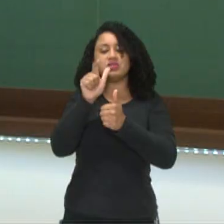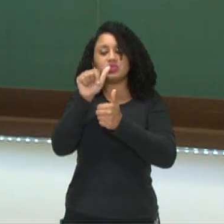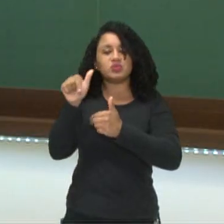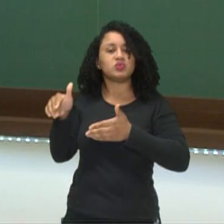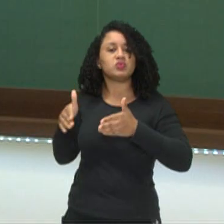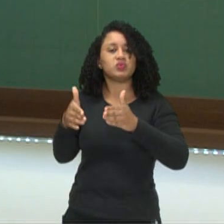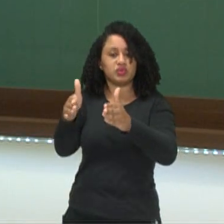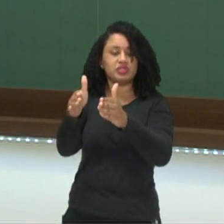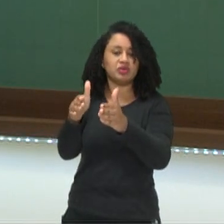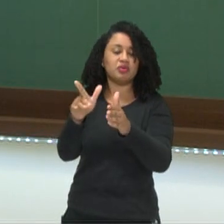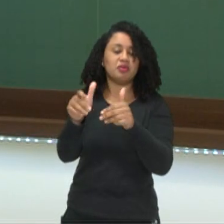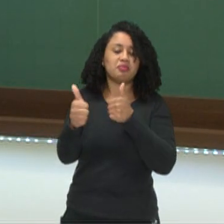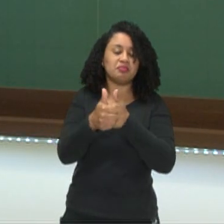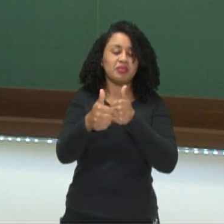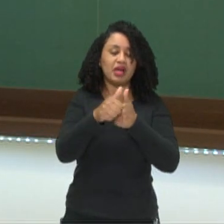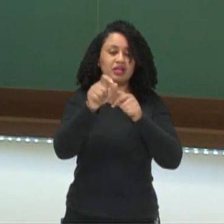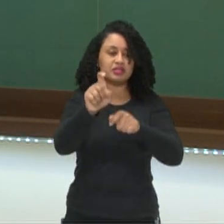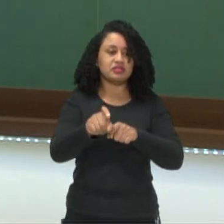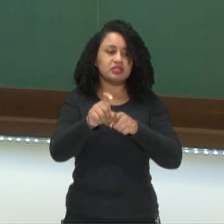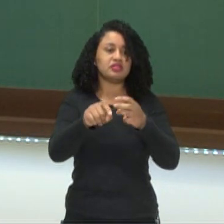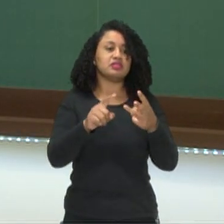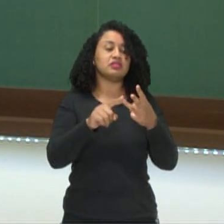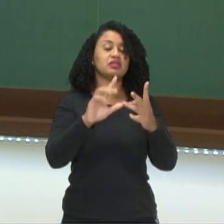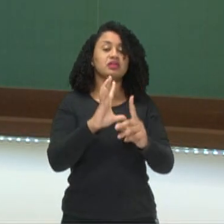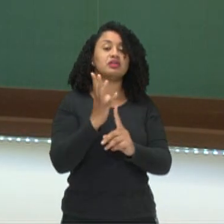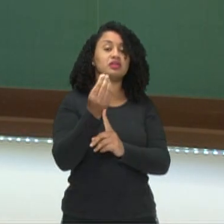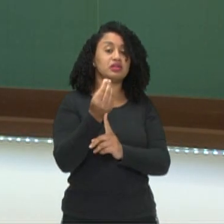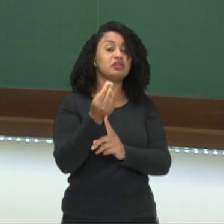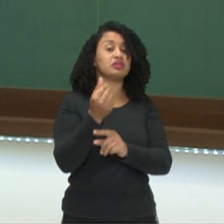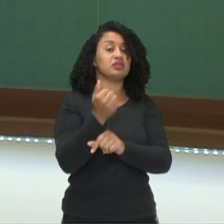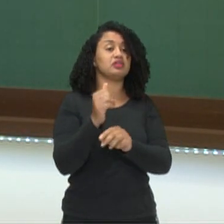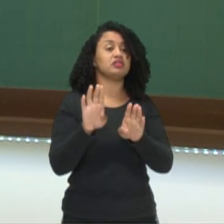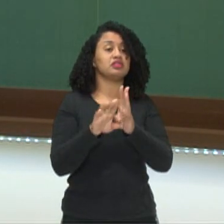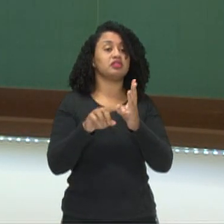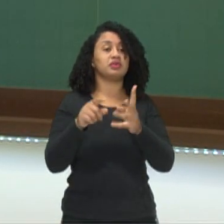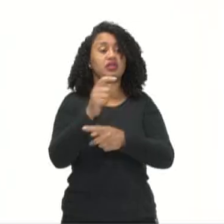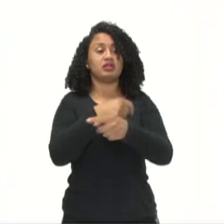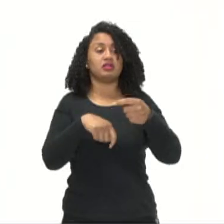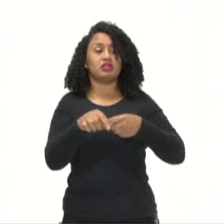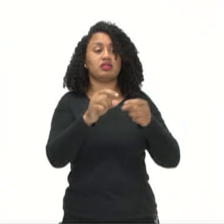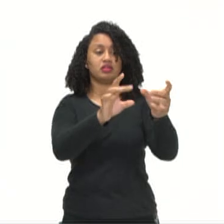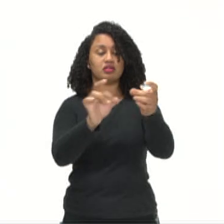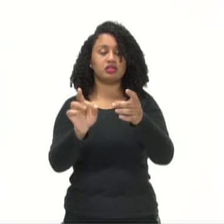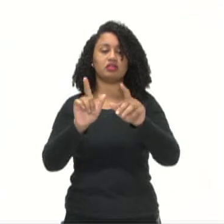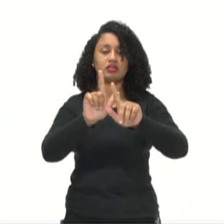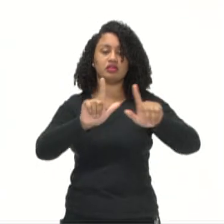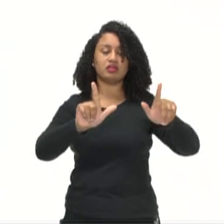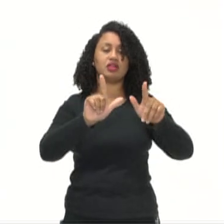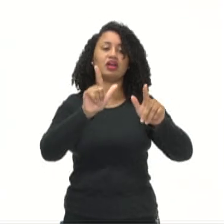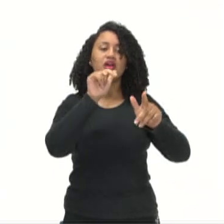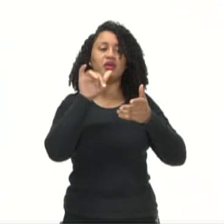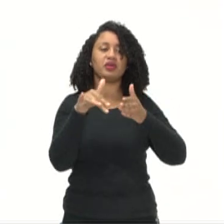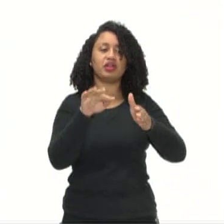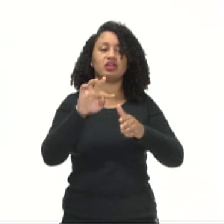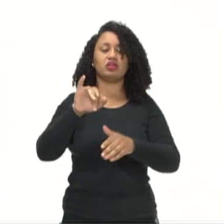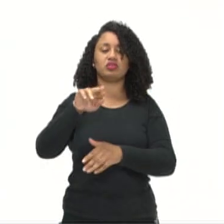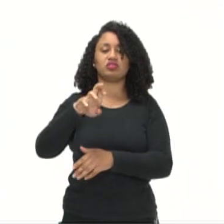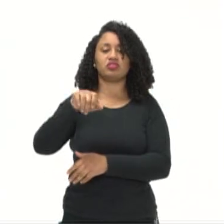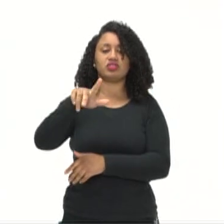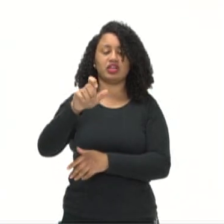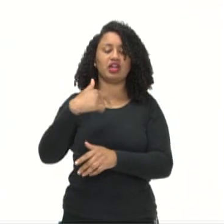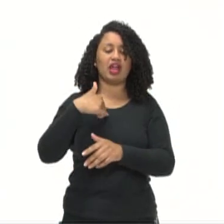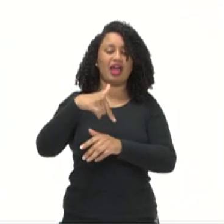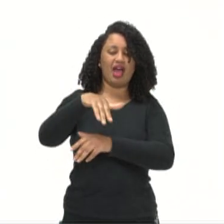inclusive, ao plantio, ao artesanato e também ao comércio. Aqui vocês têm uma imagem do Rio Tigre. Observe que uma região extremamente